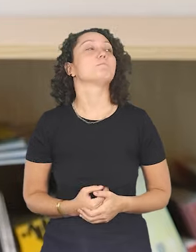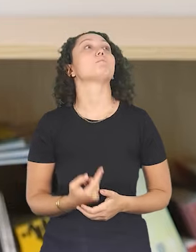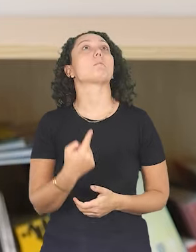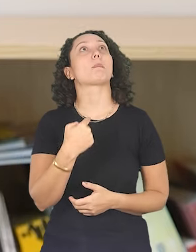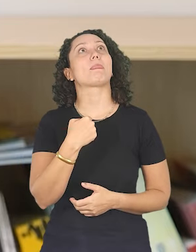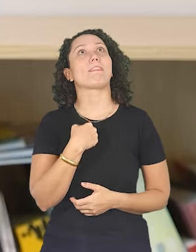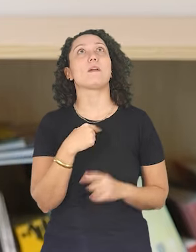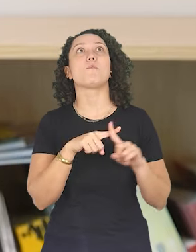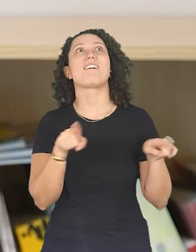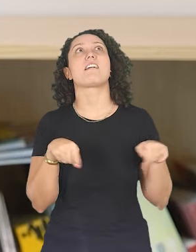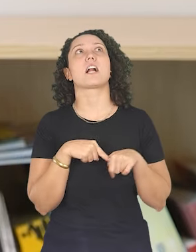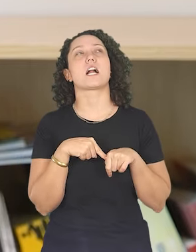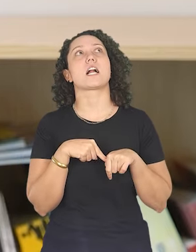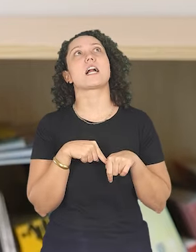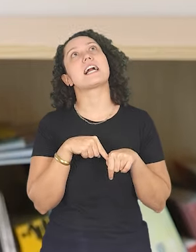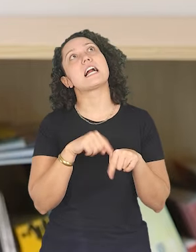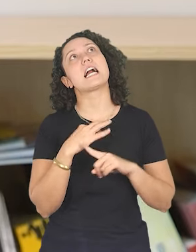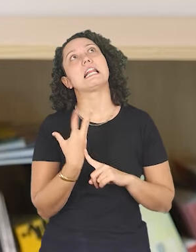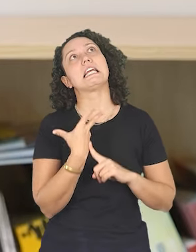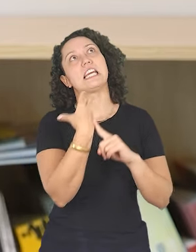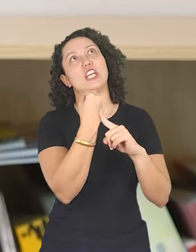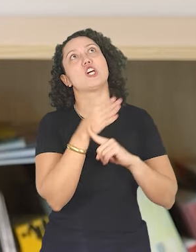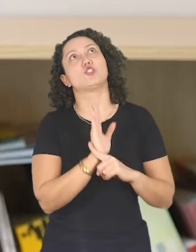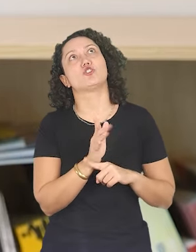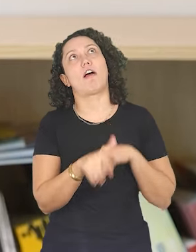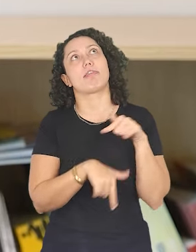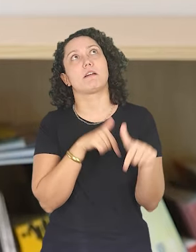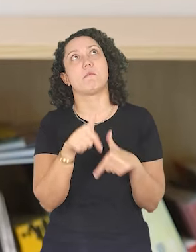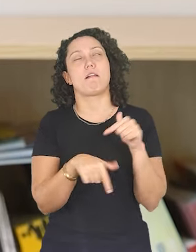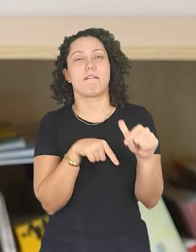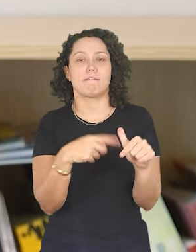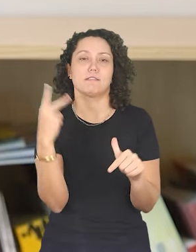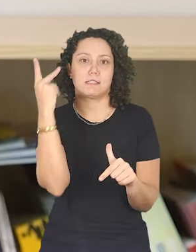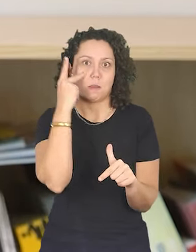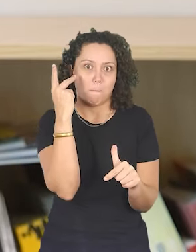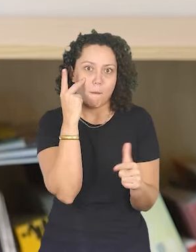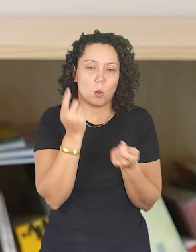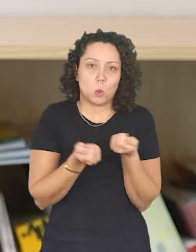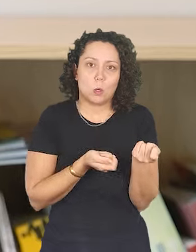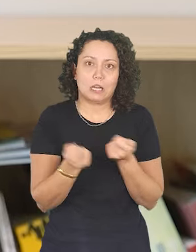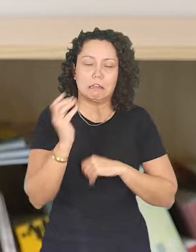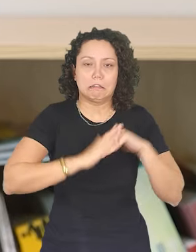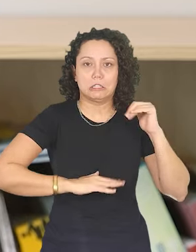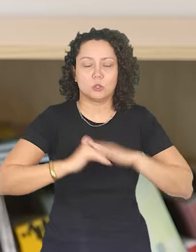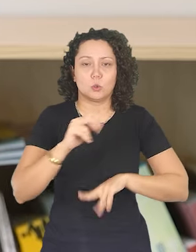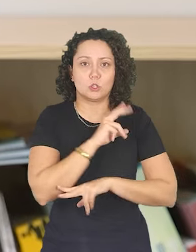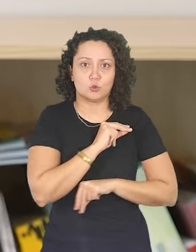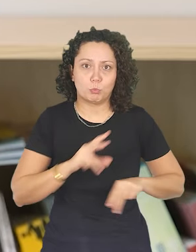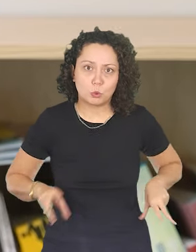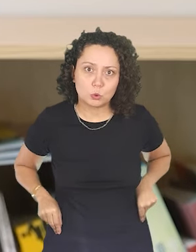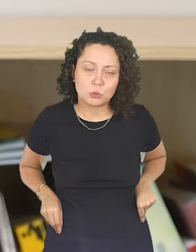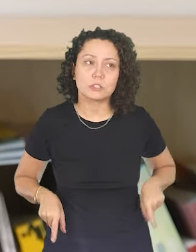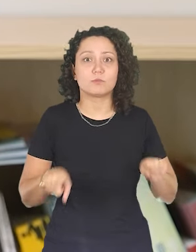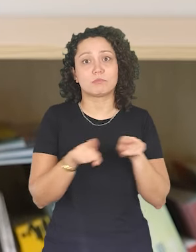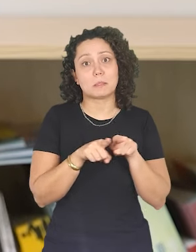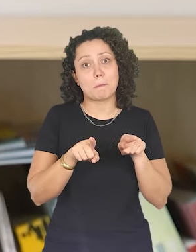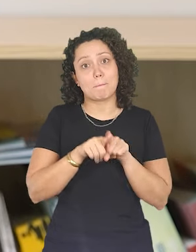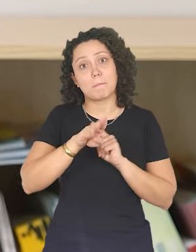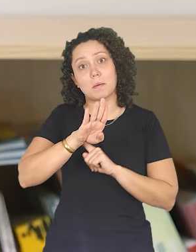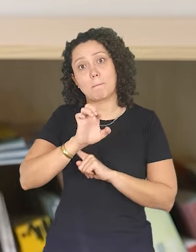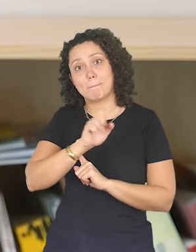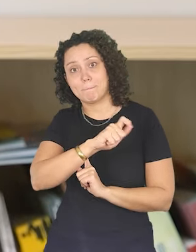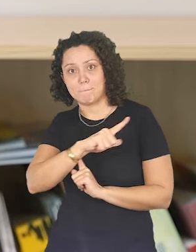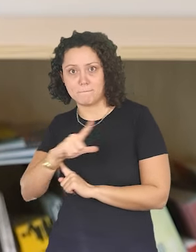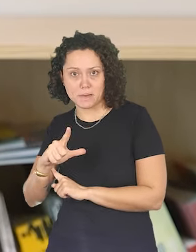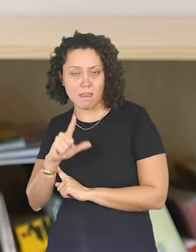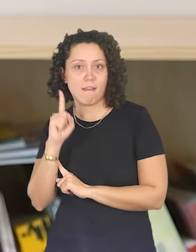Eu trabalhei em algumas galerias, aqui em São Paulo, como produtora, como coordenadora de produção. Eu trabalhei em